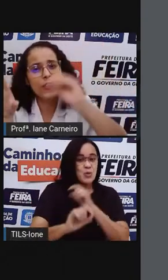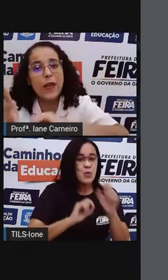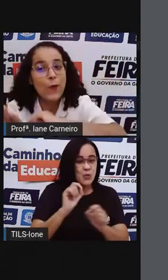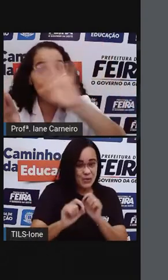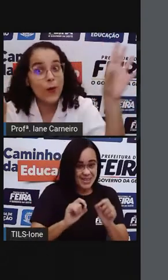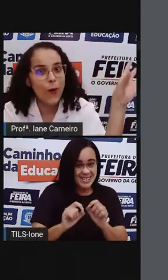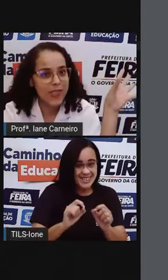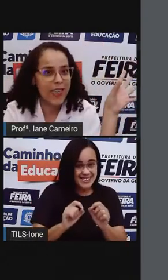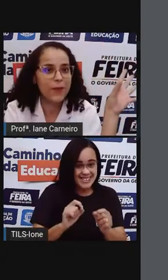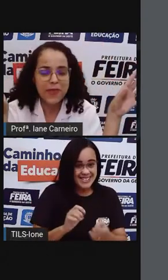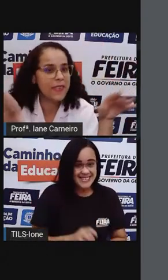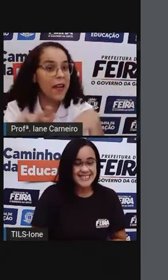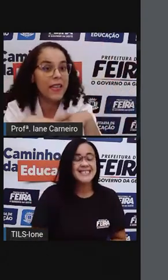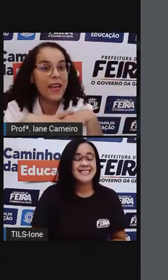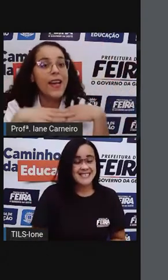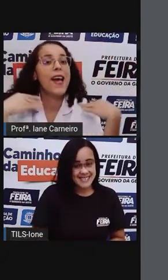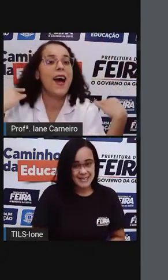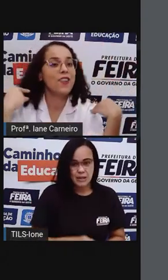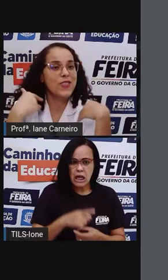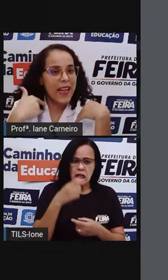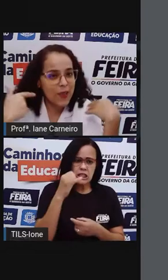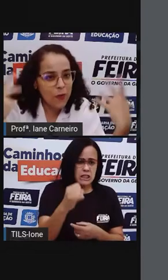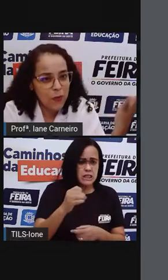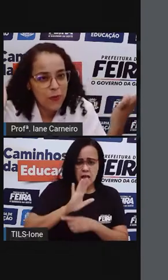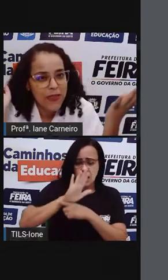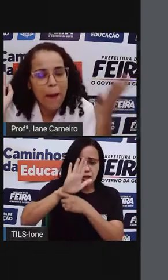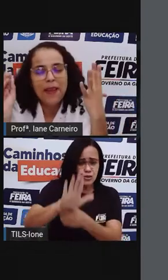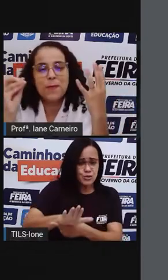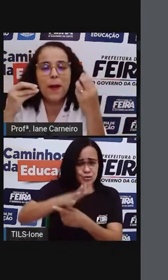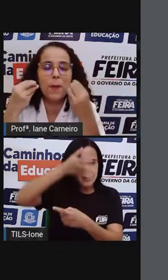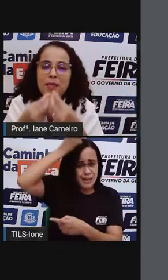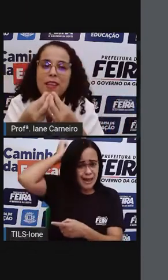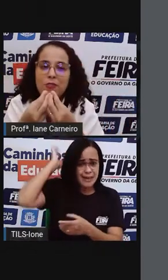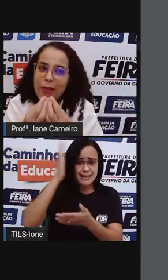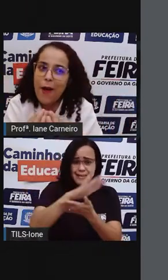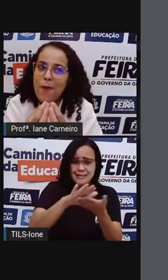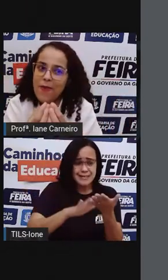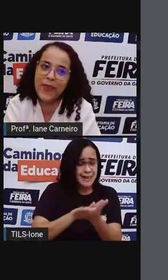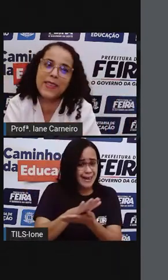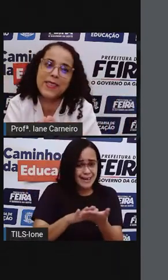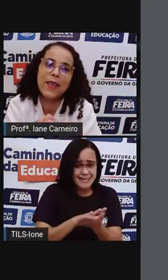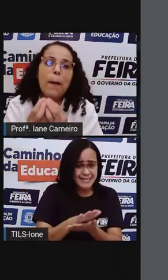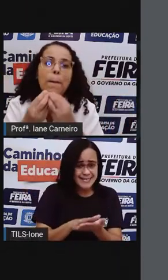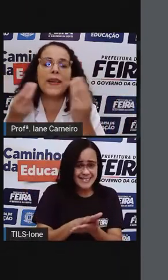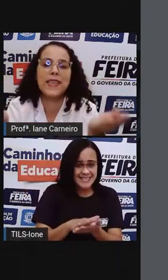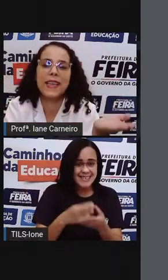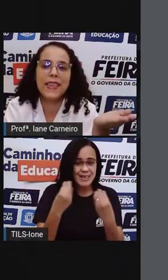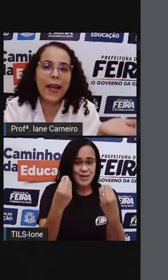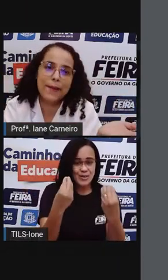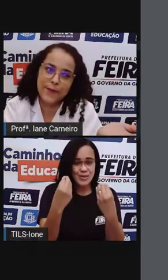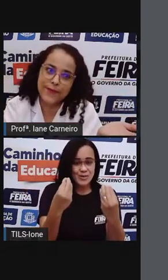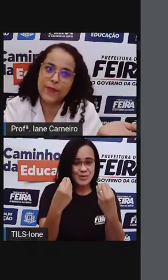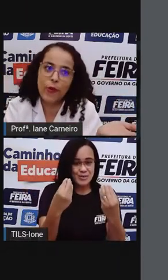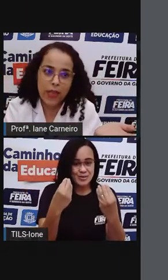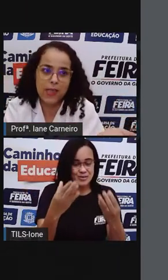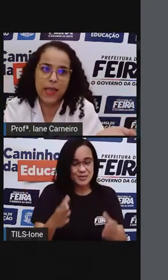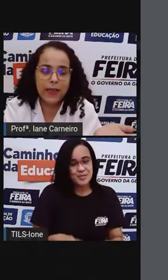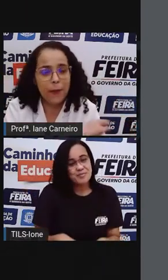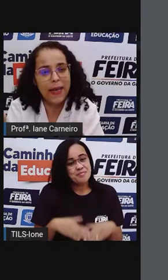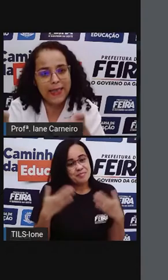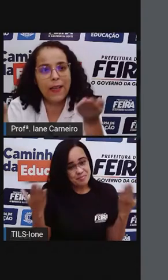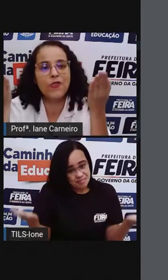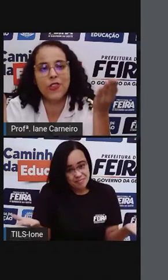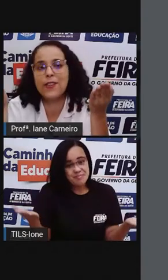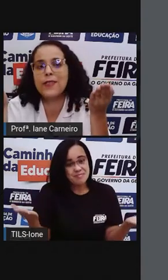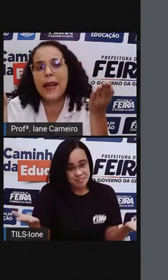nem que fosse alguma coisa aí. Não precisaria ajudar em tudo, né? Mas, pelo menos, ajudar uma vez. Mas aí, ela não quis, né?